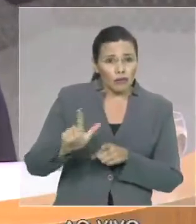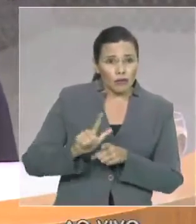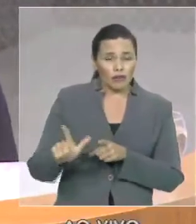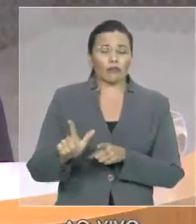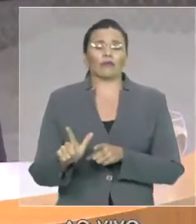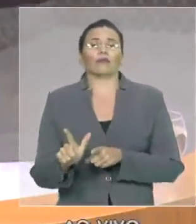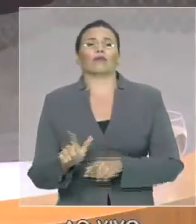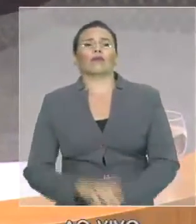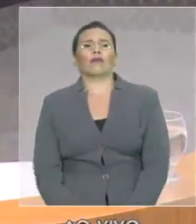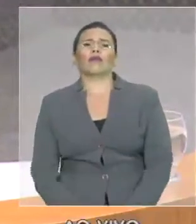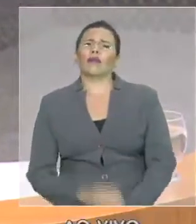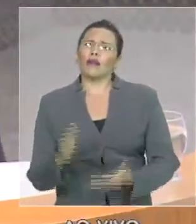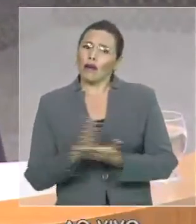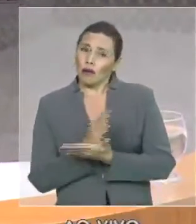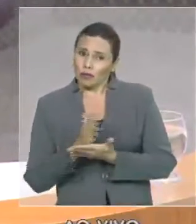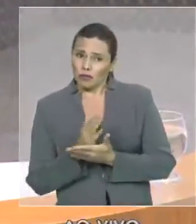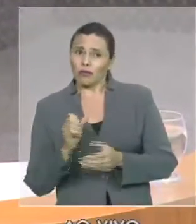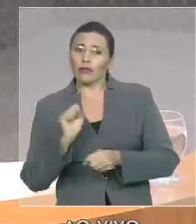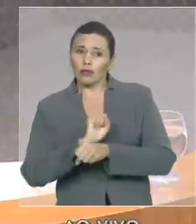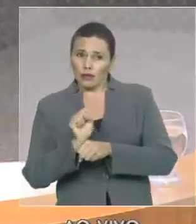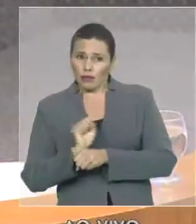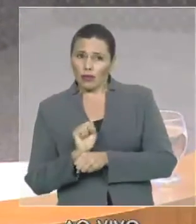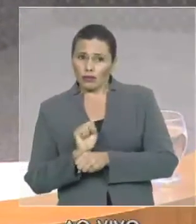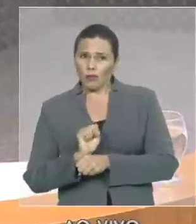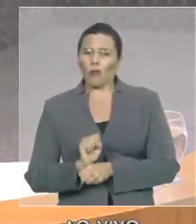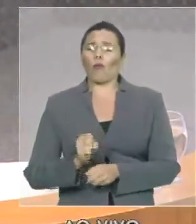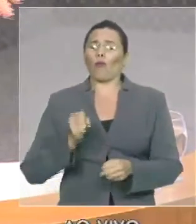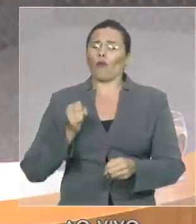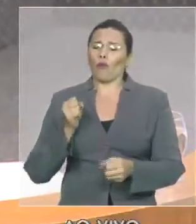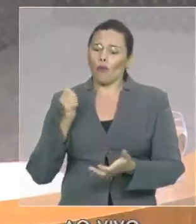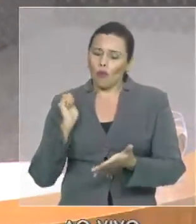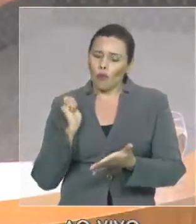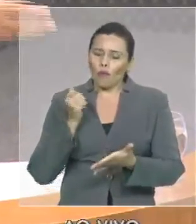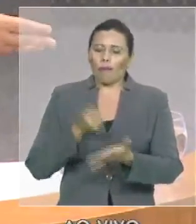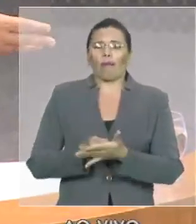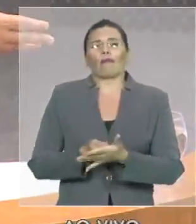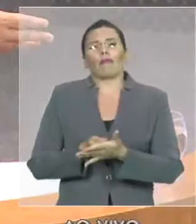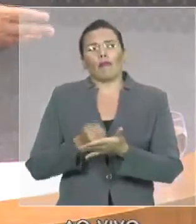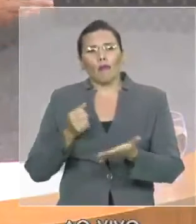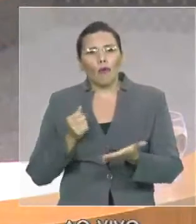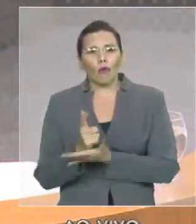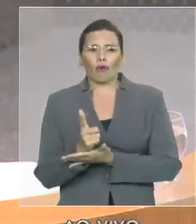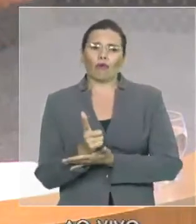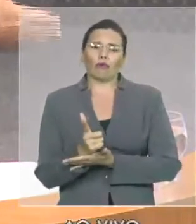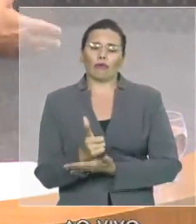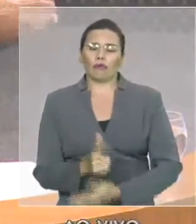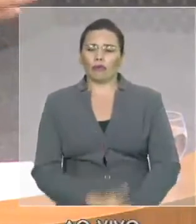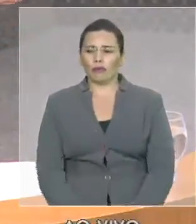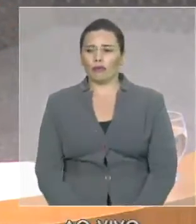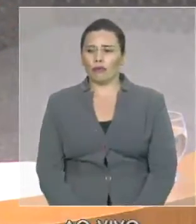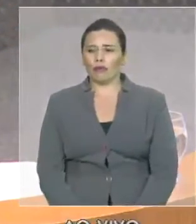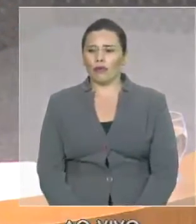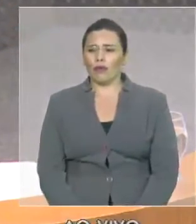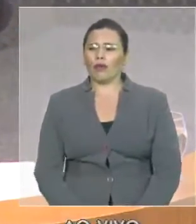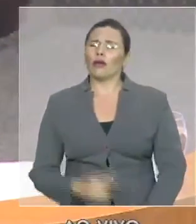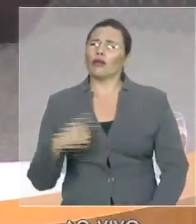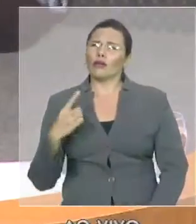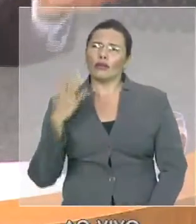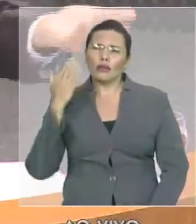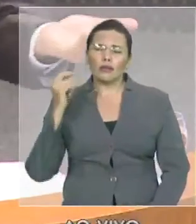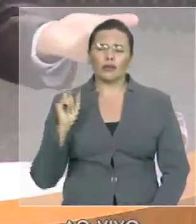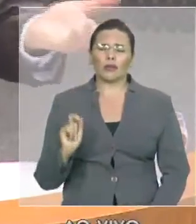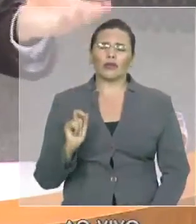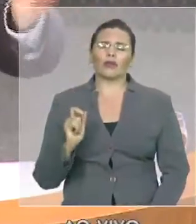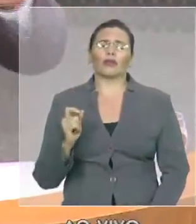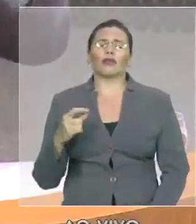mecanismo para comparar a relação custo-benefício. E é claro, quando se aluga viaturas policiais, você faz uma